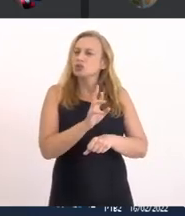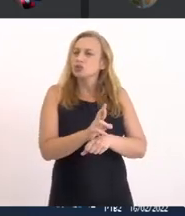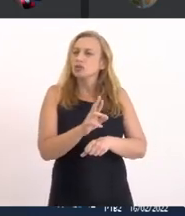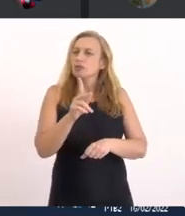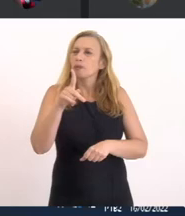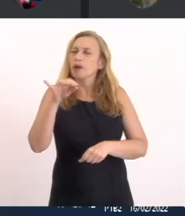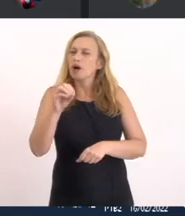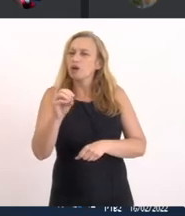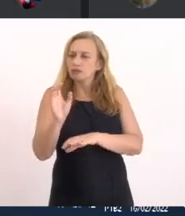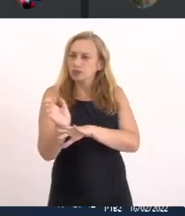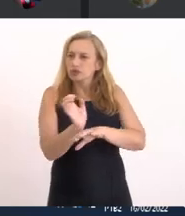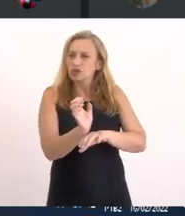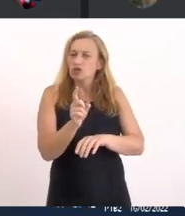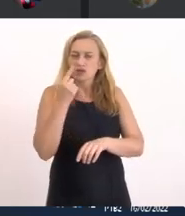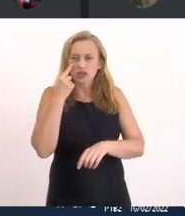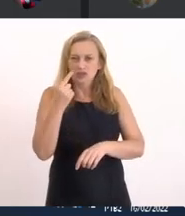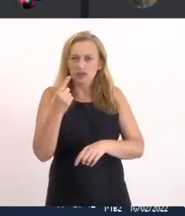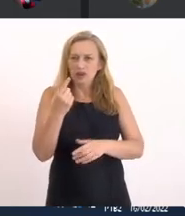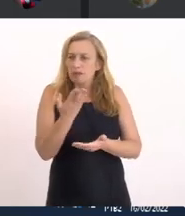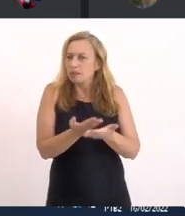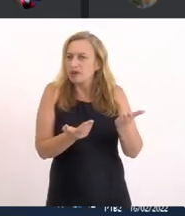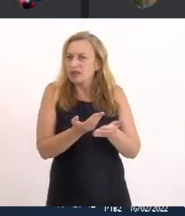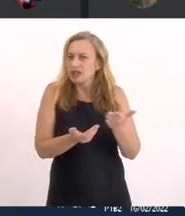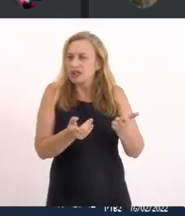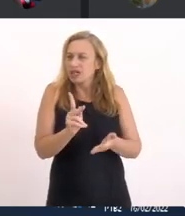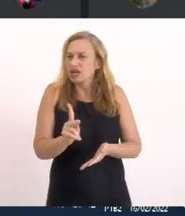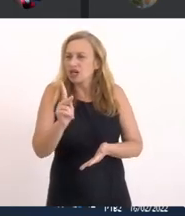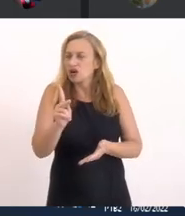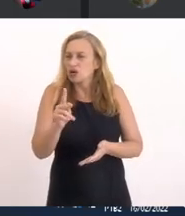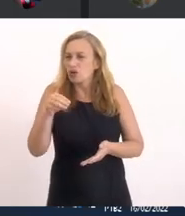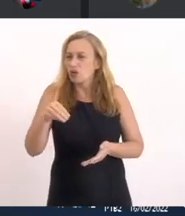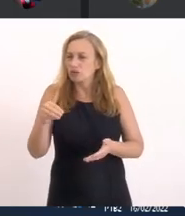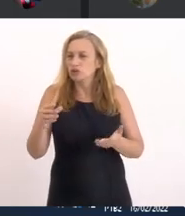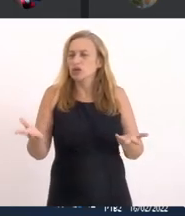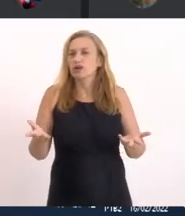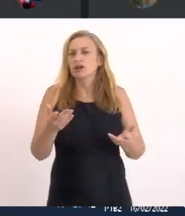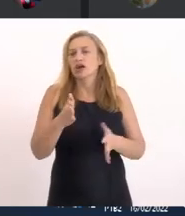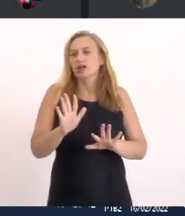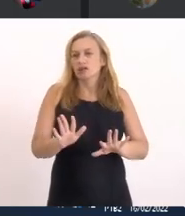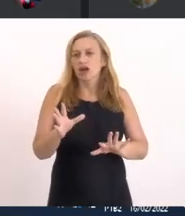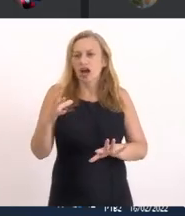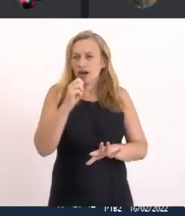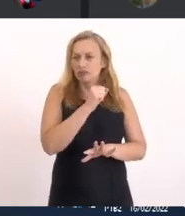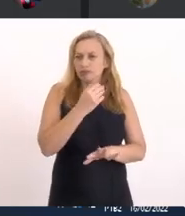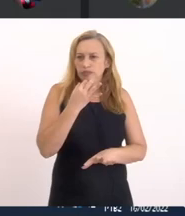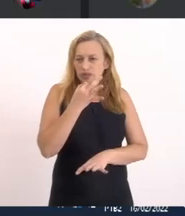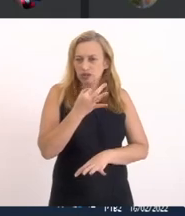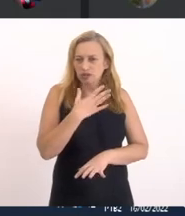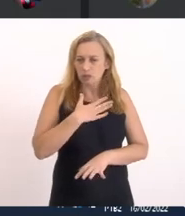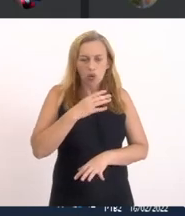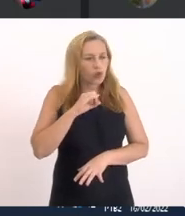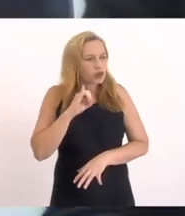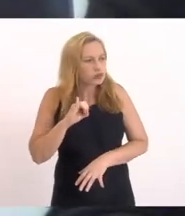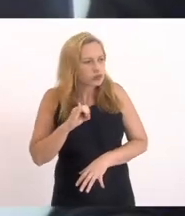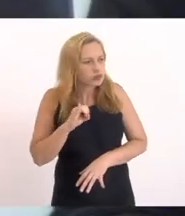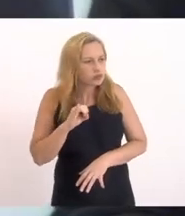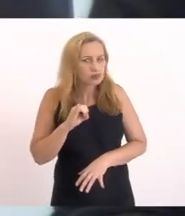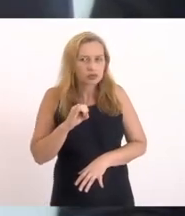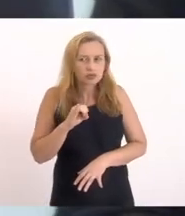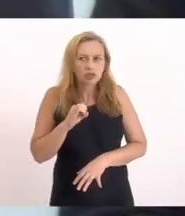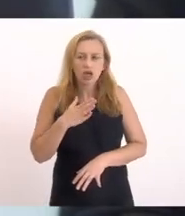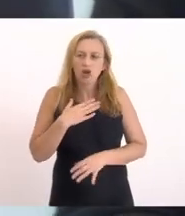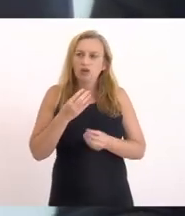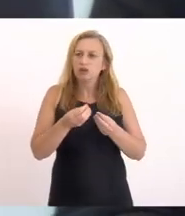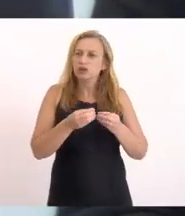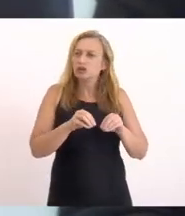tipo Você perder quilômetros Então rapidamente Para sugerir a minha sugestão Doutor Paulo Oi Eu acho que Eu vou